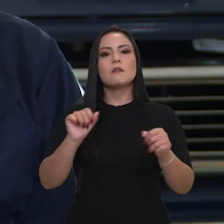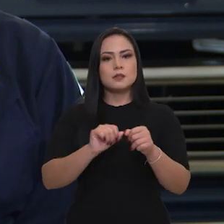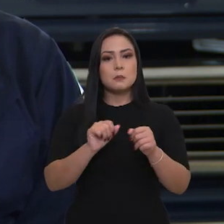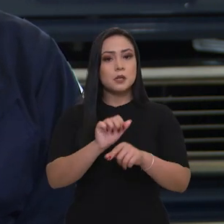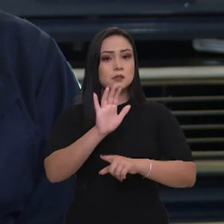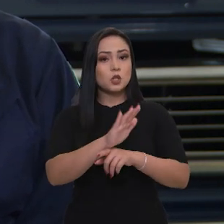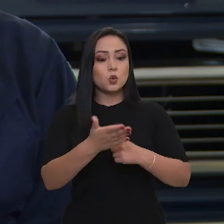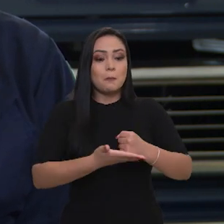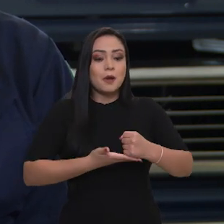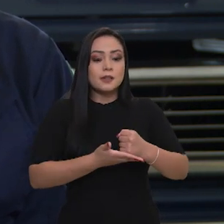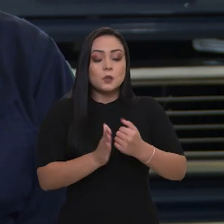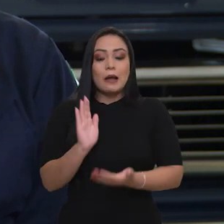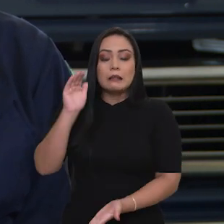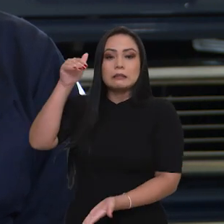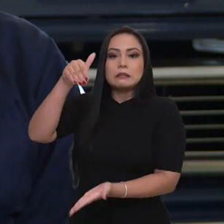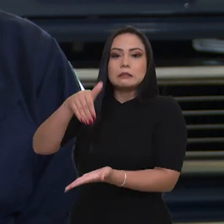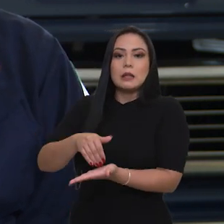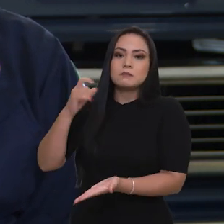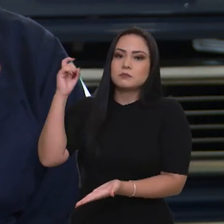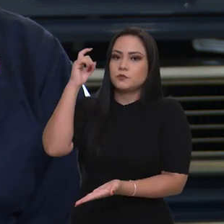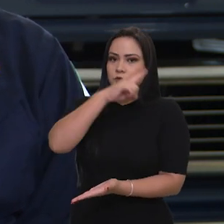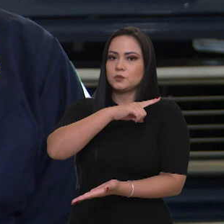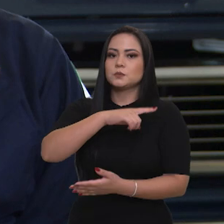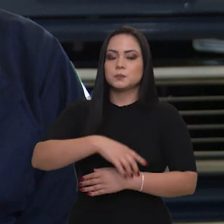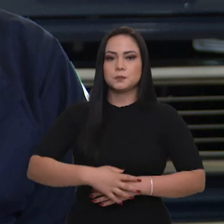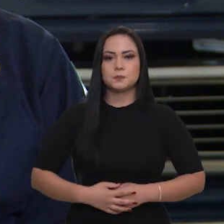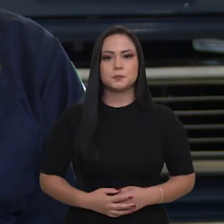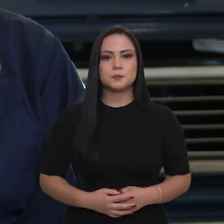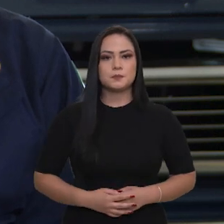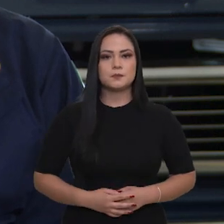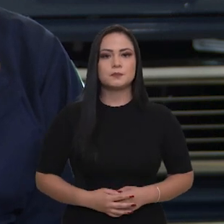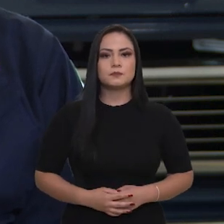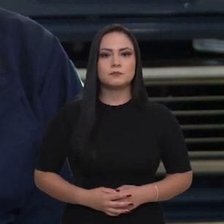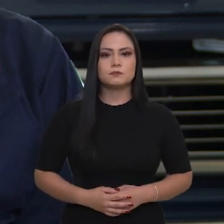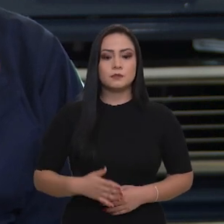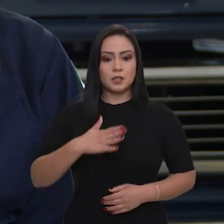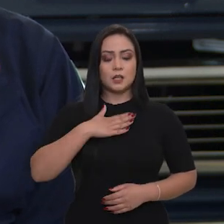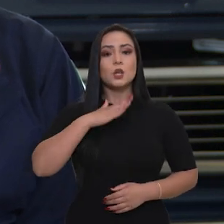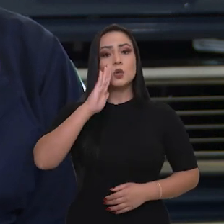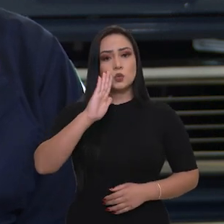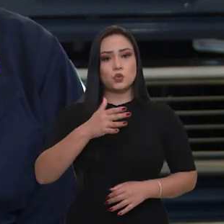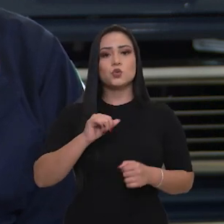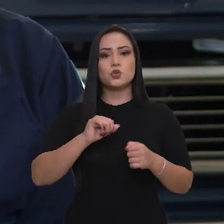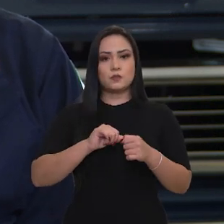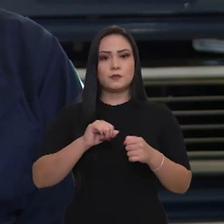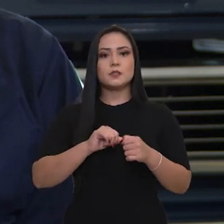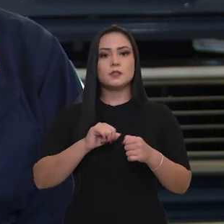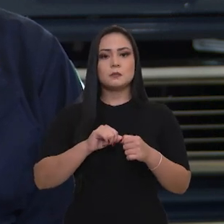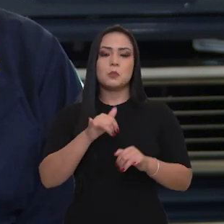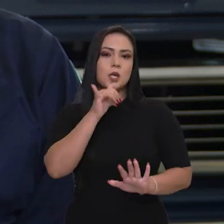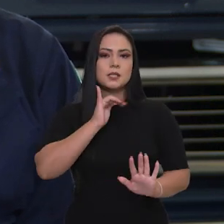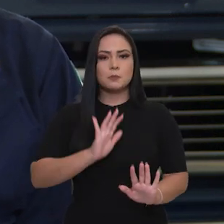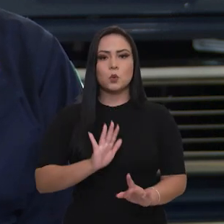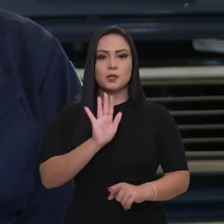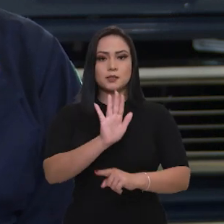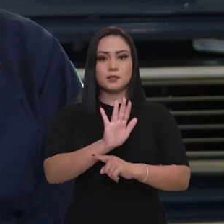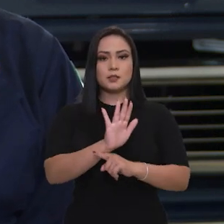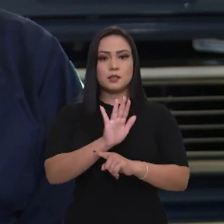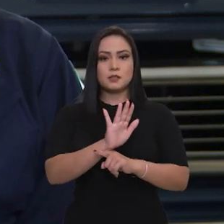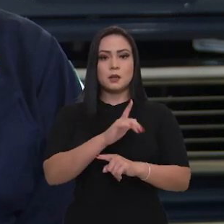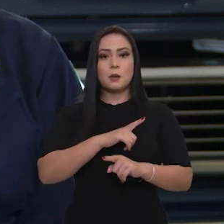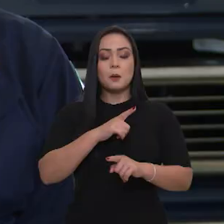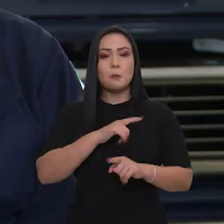que a gente faz essa assistência do básico ao mais complexo. Eu já fiz, por exemplo,